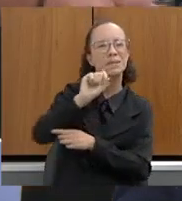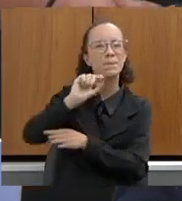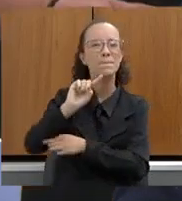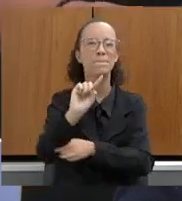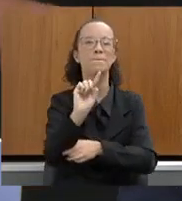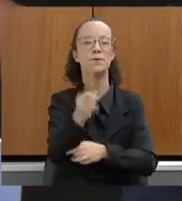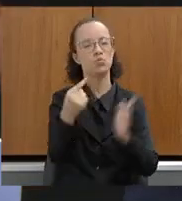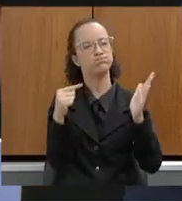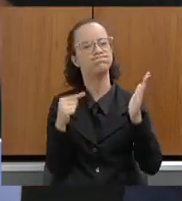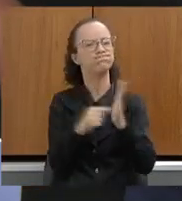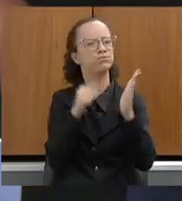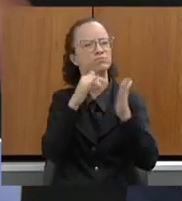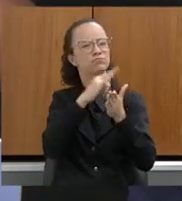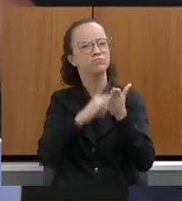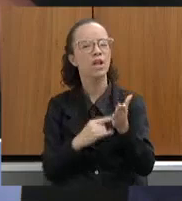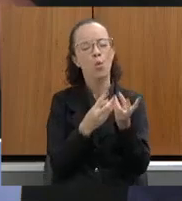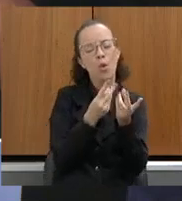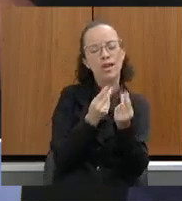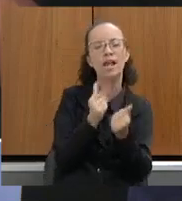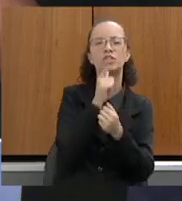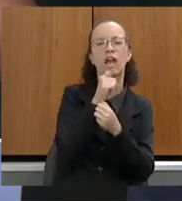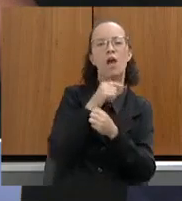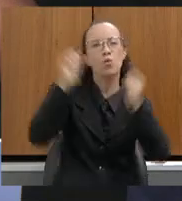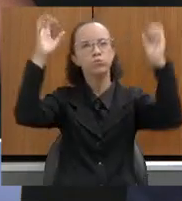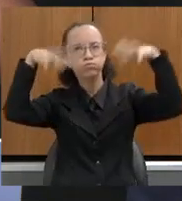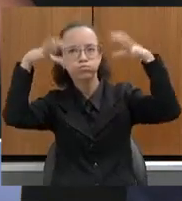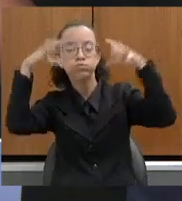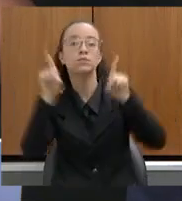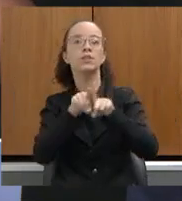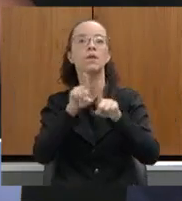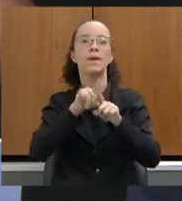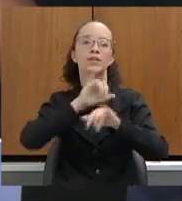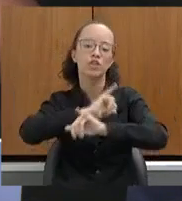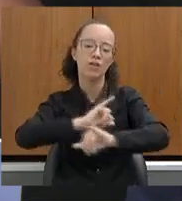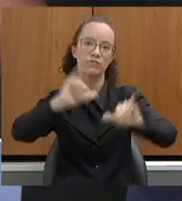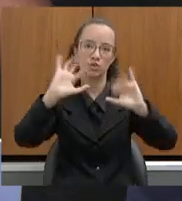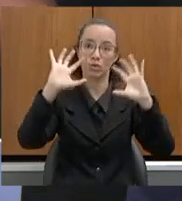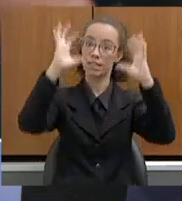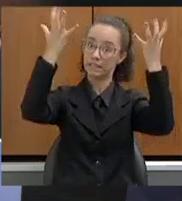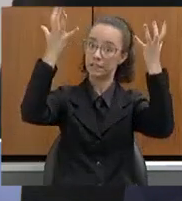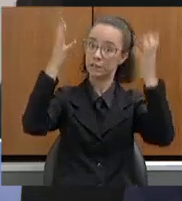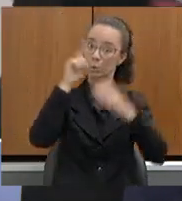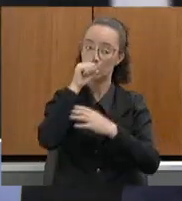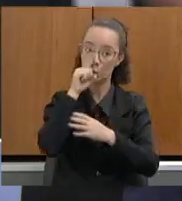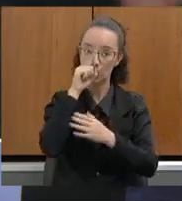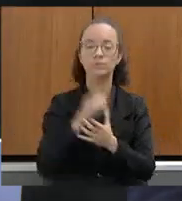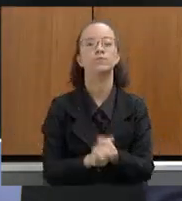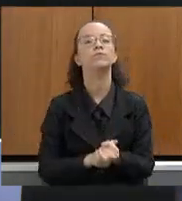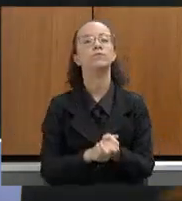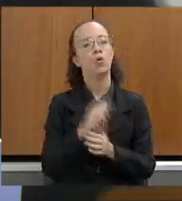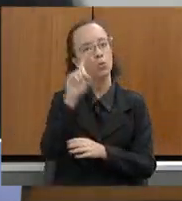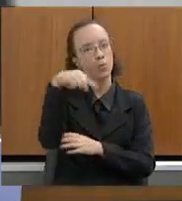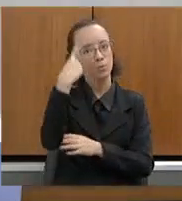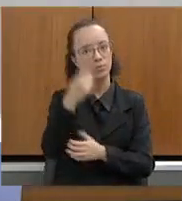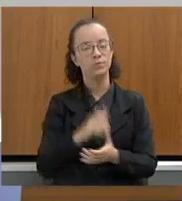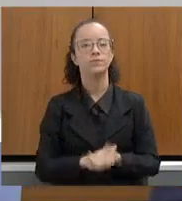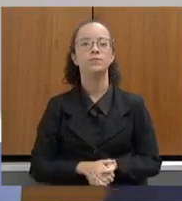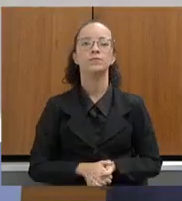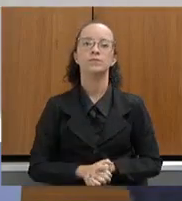entre qualidade da água, volume de chuva e alerta de tempo extremo. O próximo, por favor.